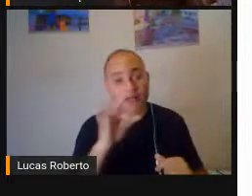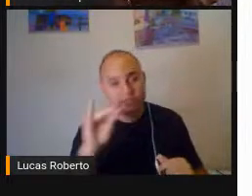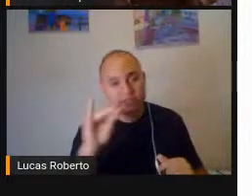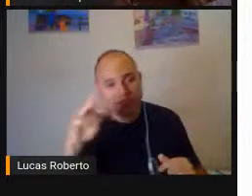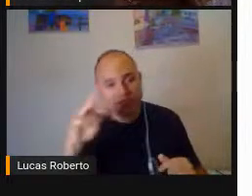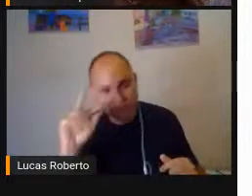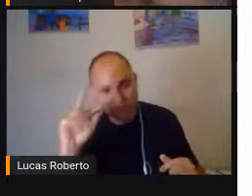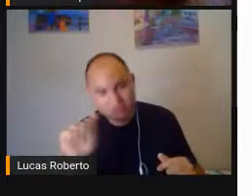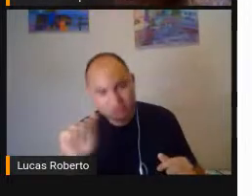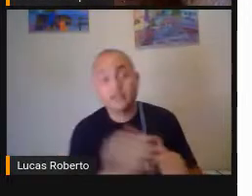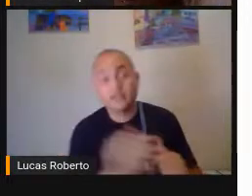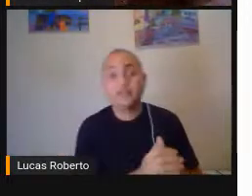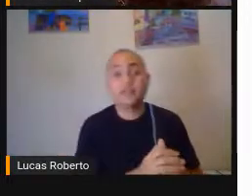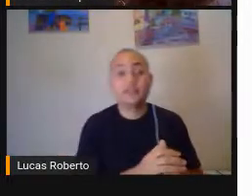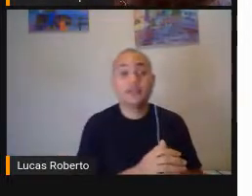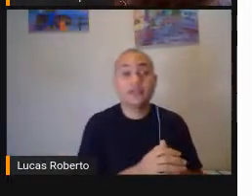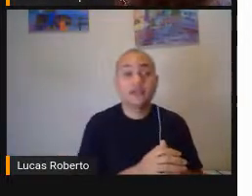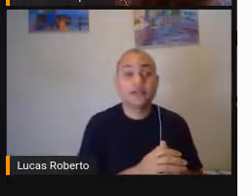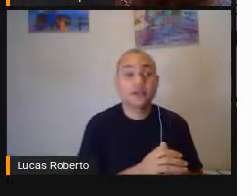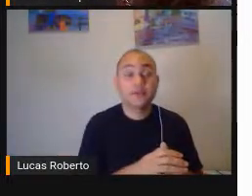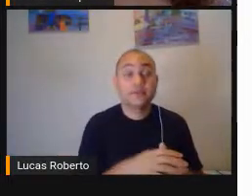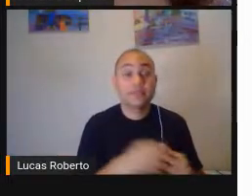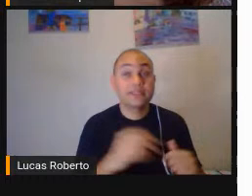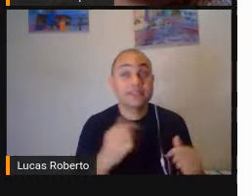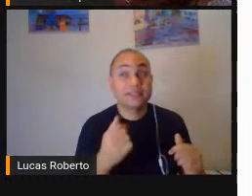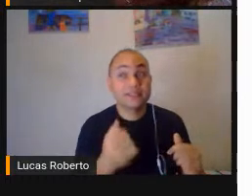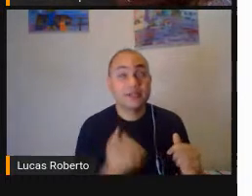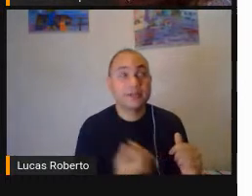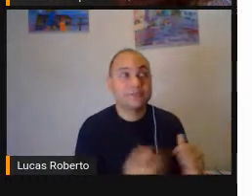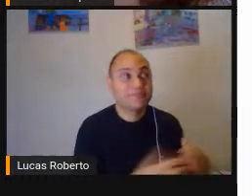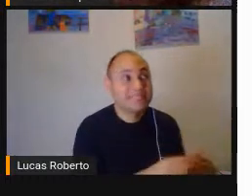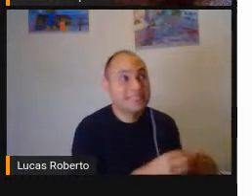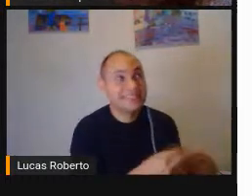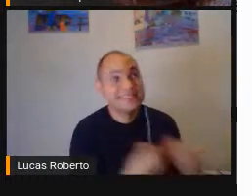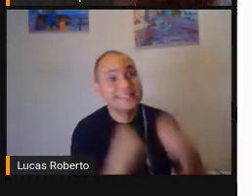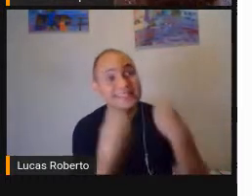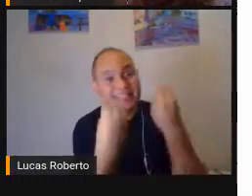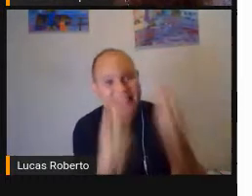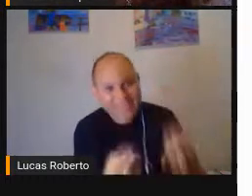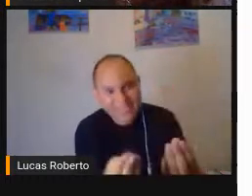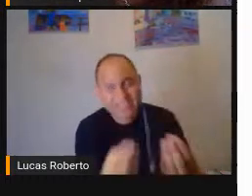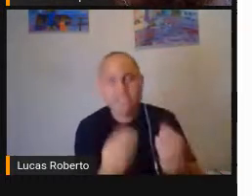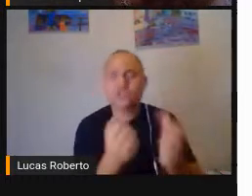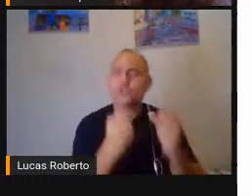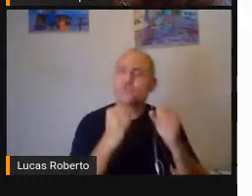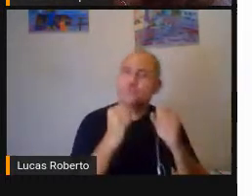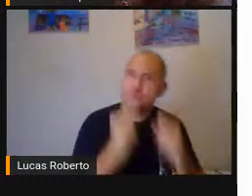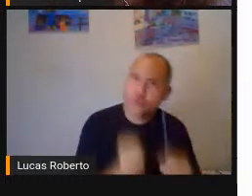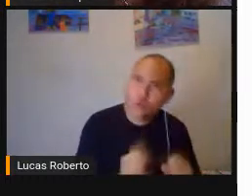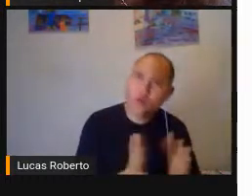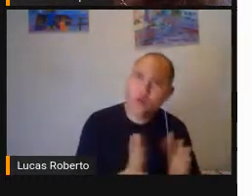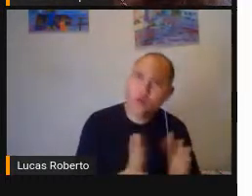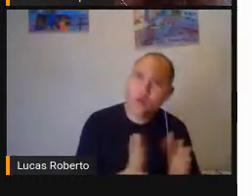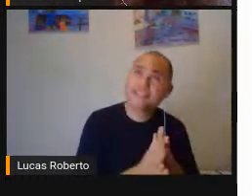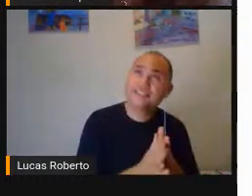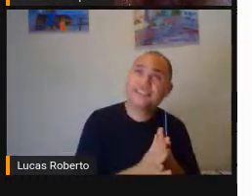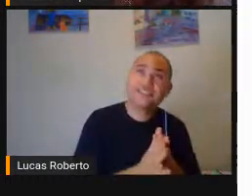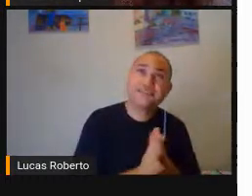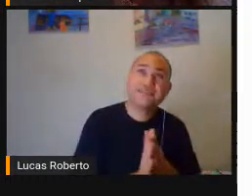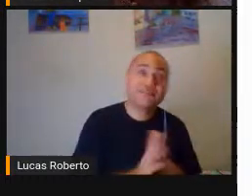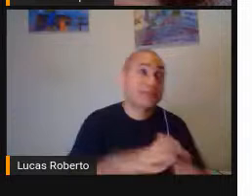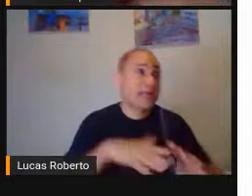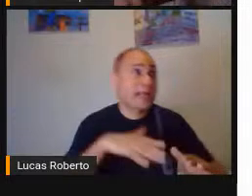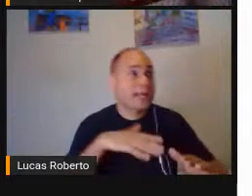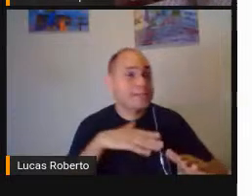Que ela traz Possibilidades De fazer De possibilitar A participação Dos estudantes